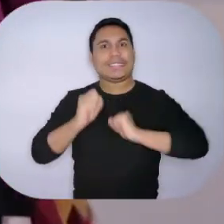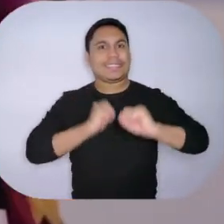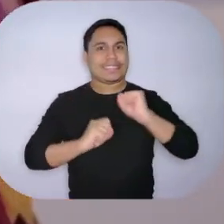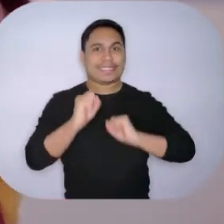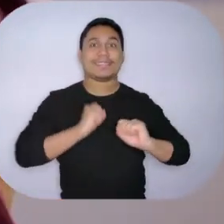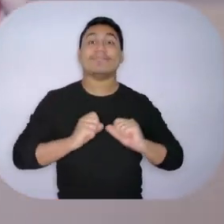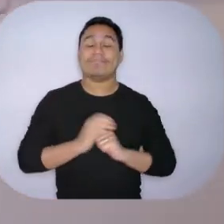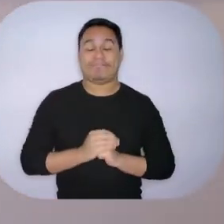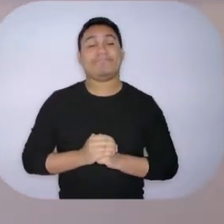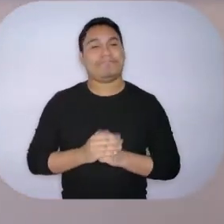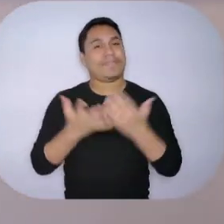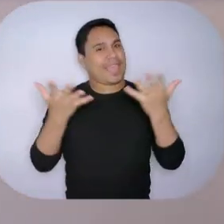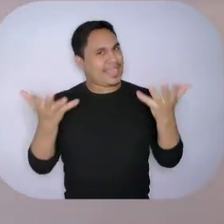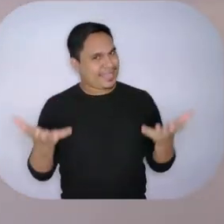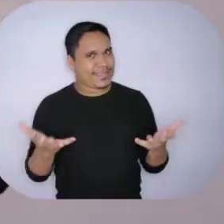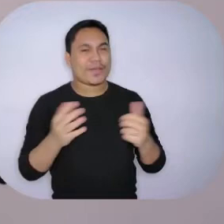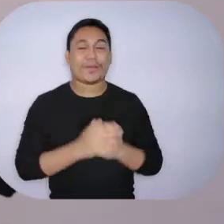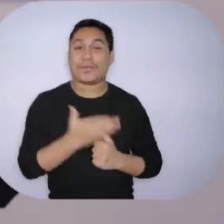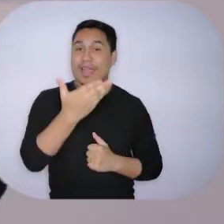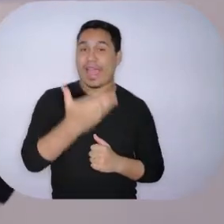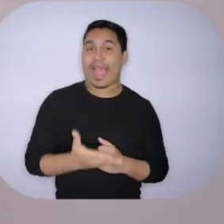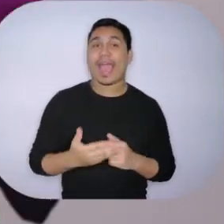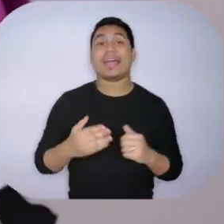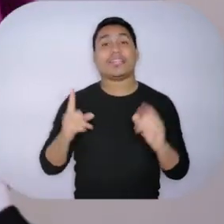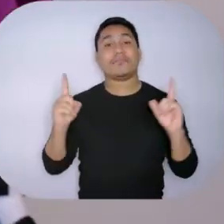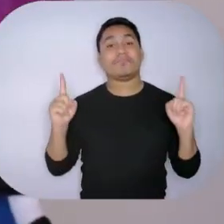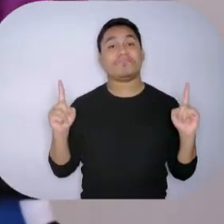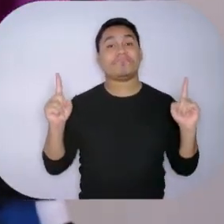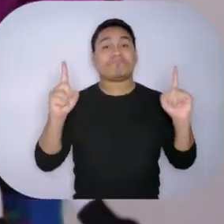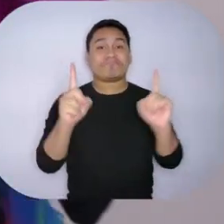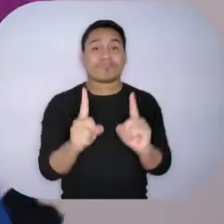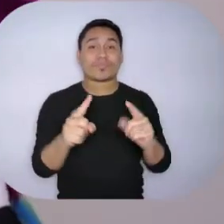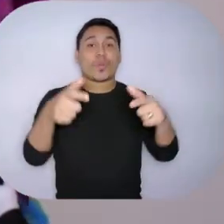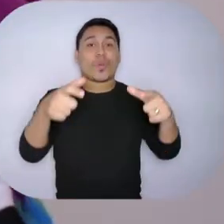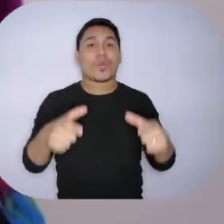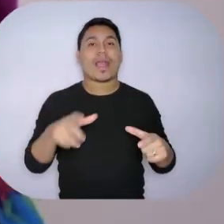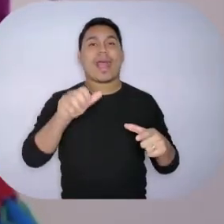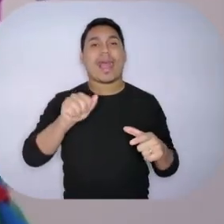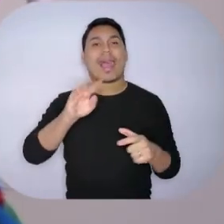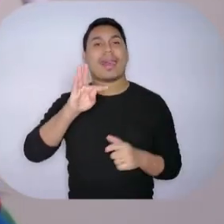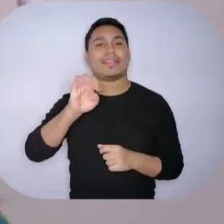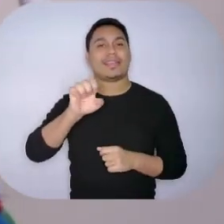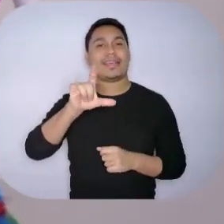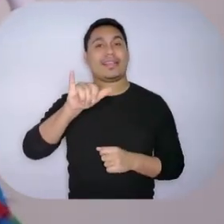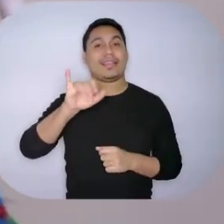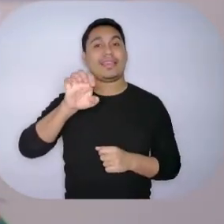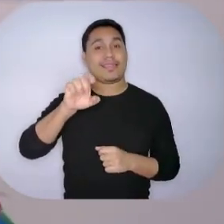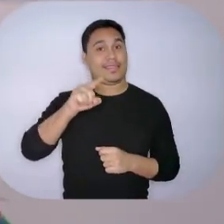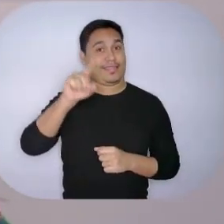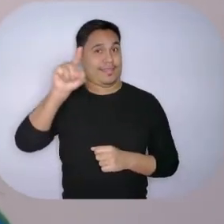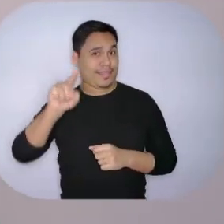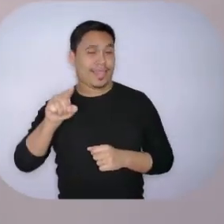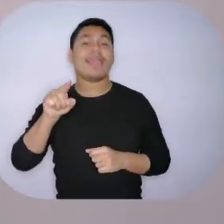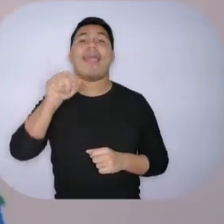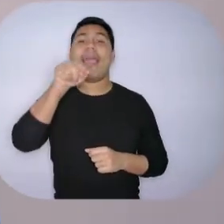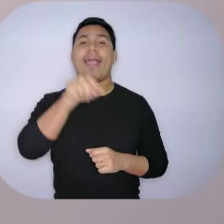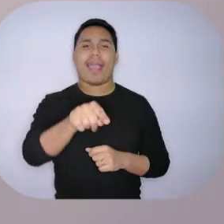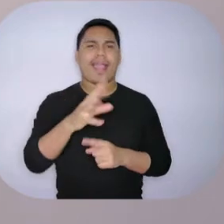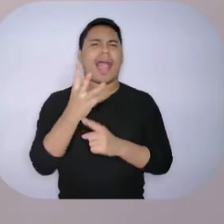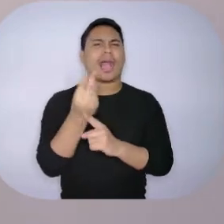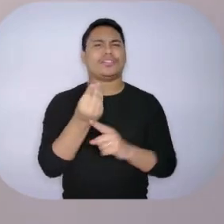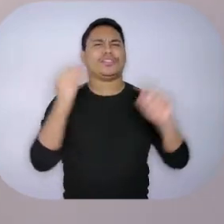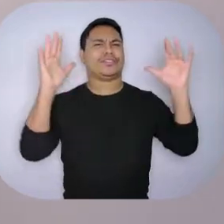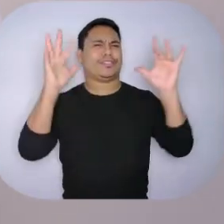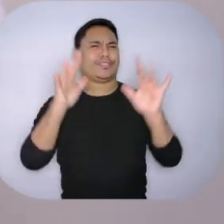Assim, Tarsila resolveu ir a um ateliê. Ateliê é um espaço onde os artistas se encontram para